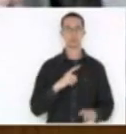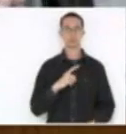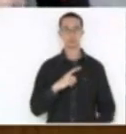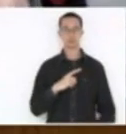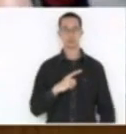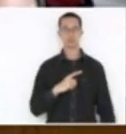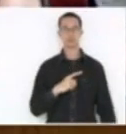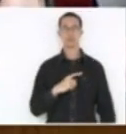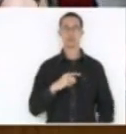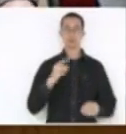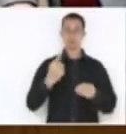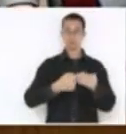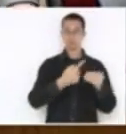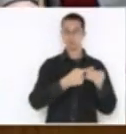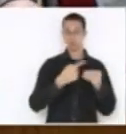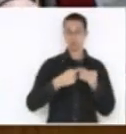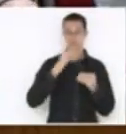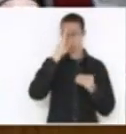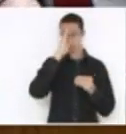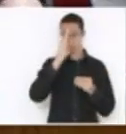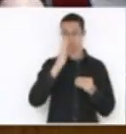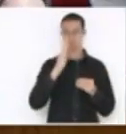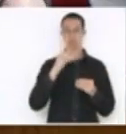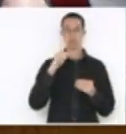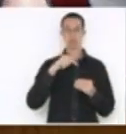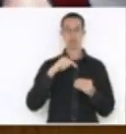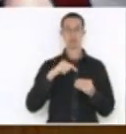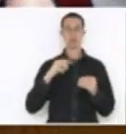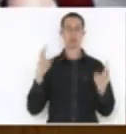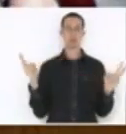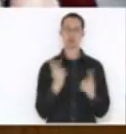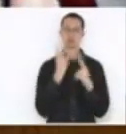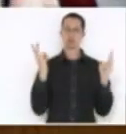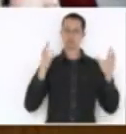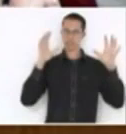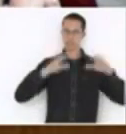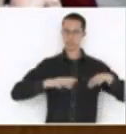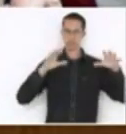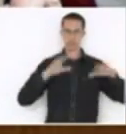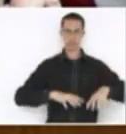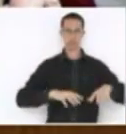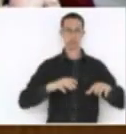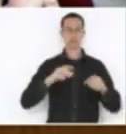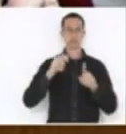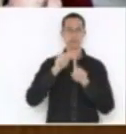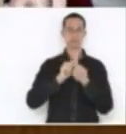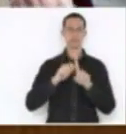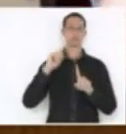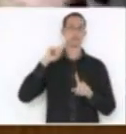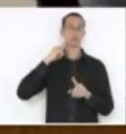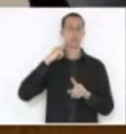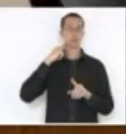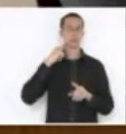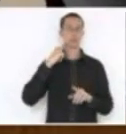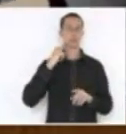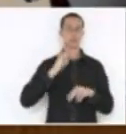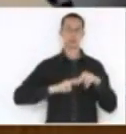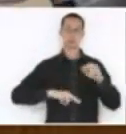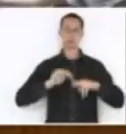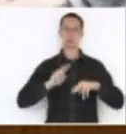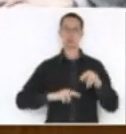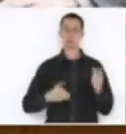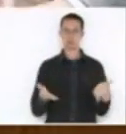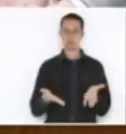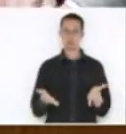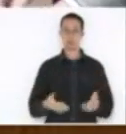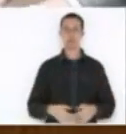atingidos pelos fortes ventos e chuvas ocorridos em maio e junho de 2017. E